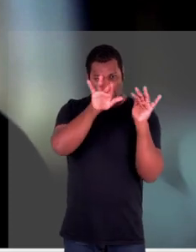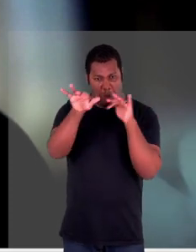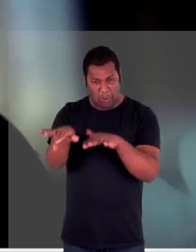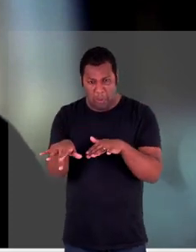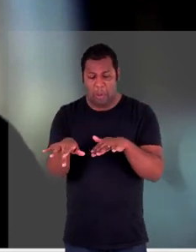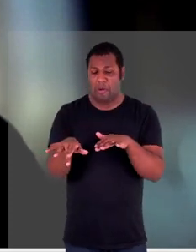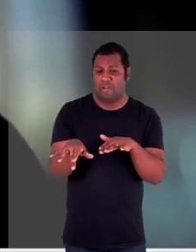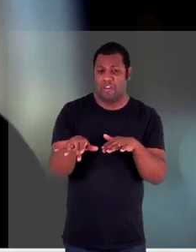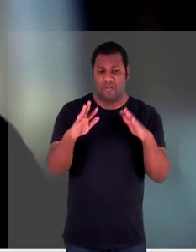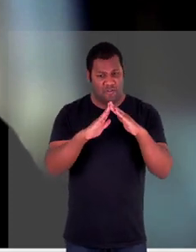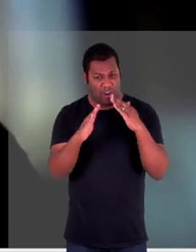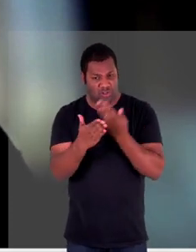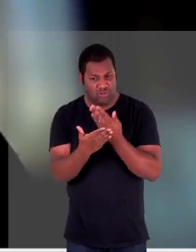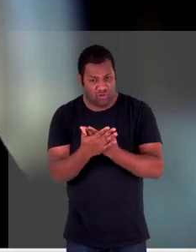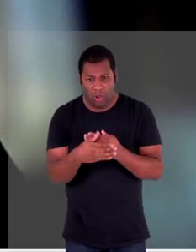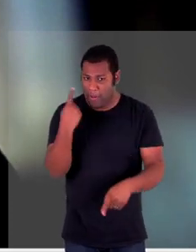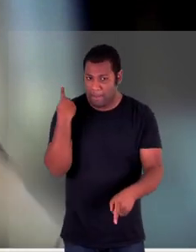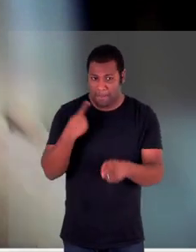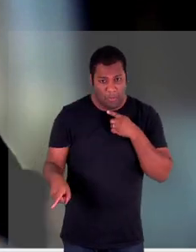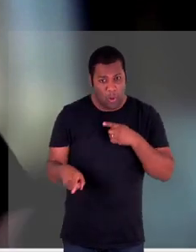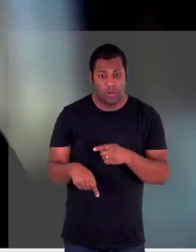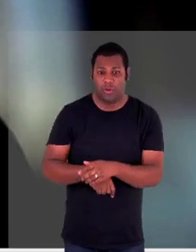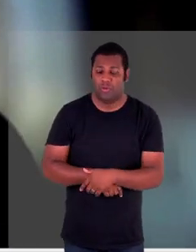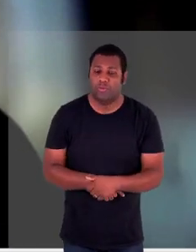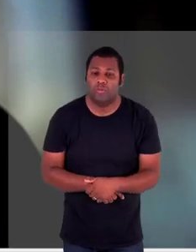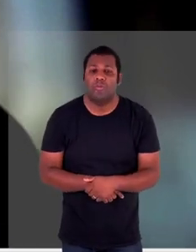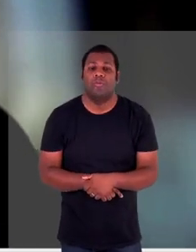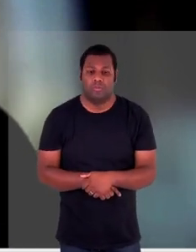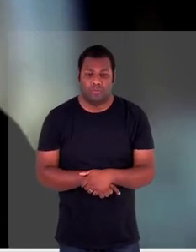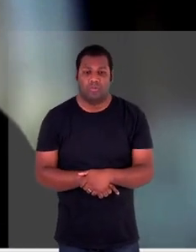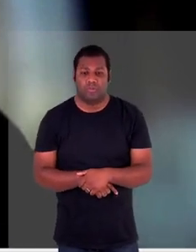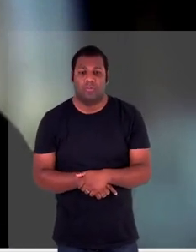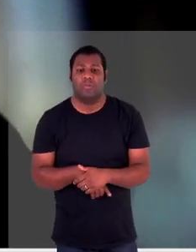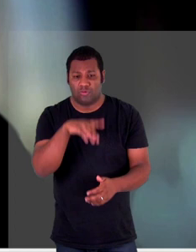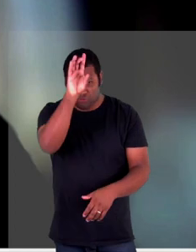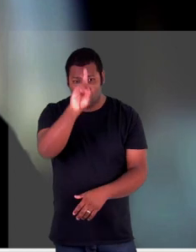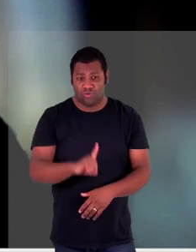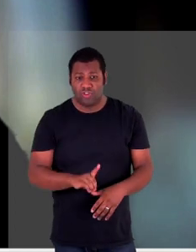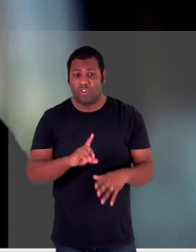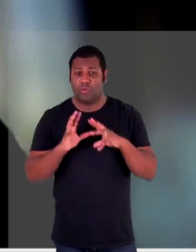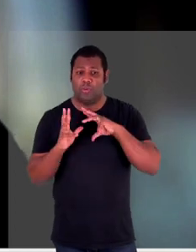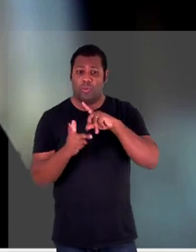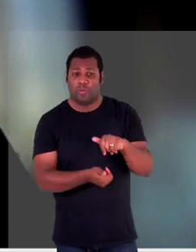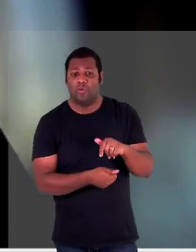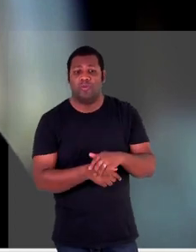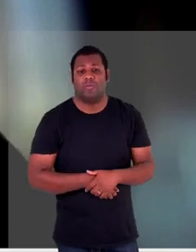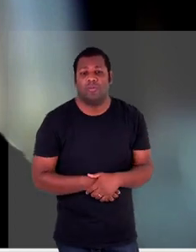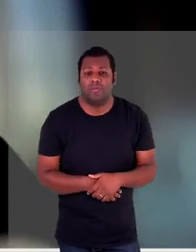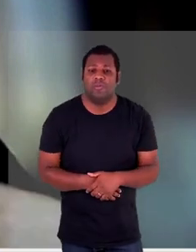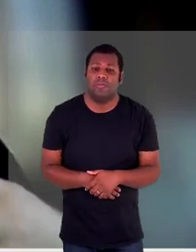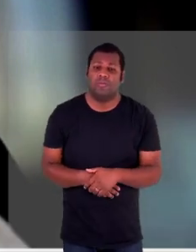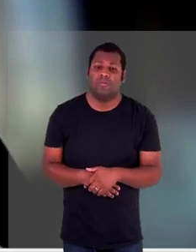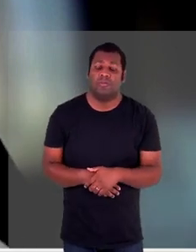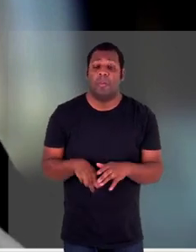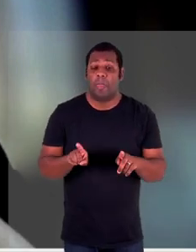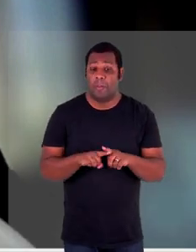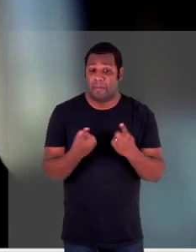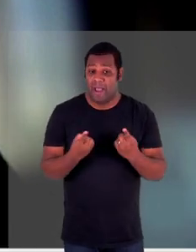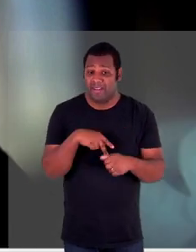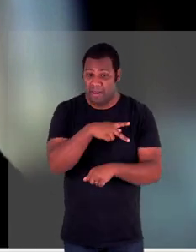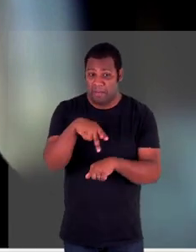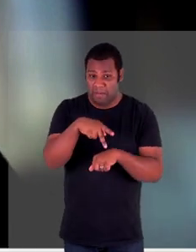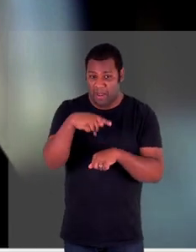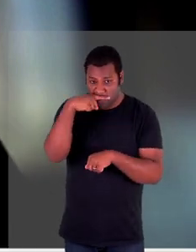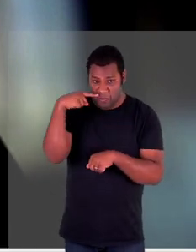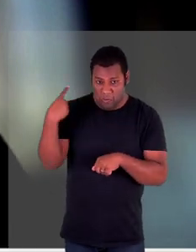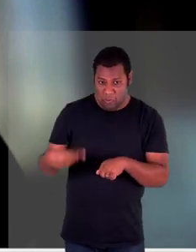prédios majoritariamente civis o que acontece muito durante a ocupação aqui na Ucrânia esse tipo de vítima